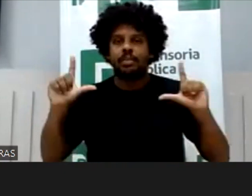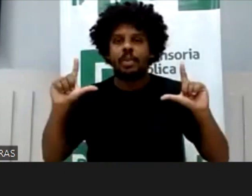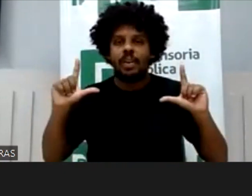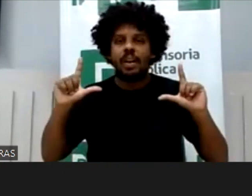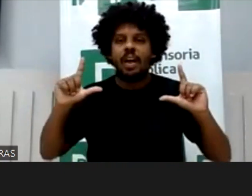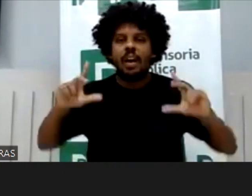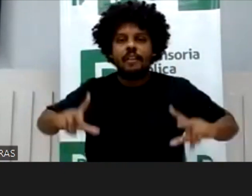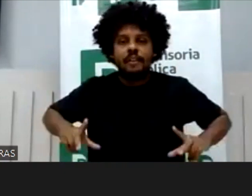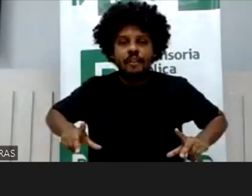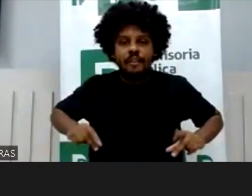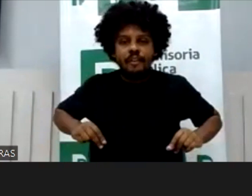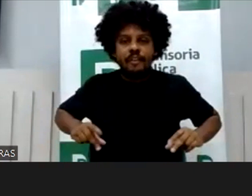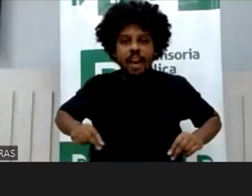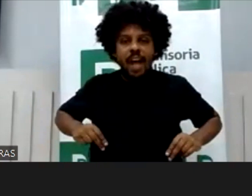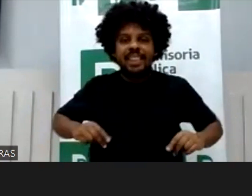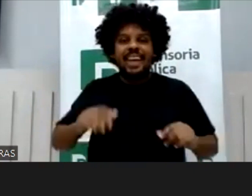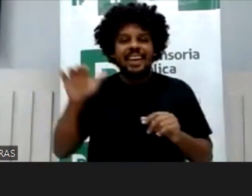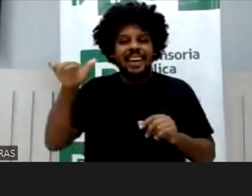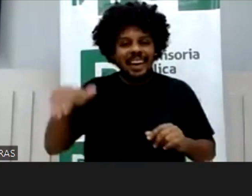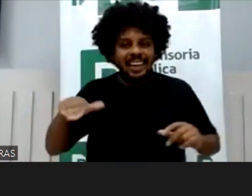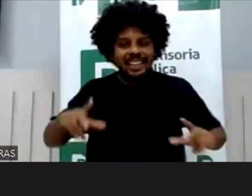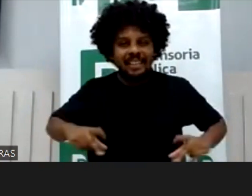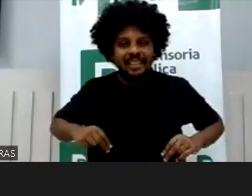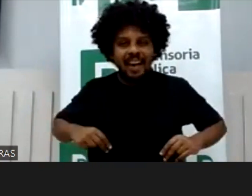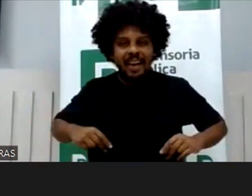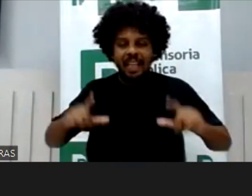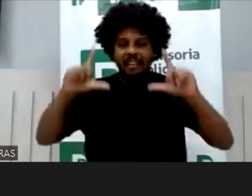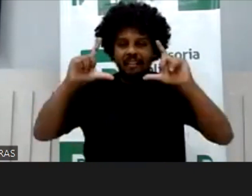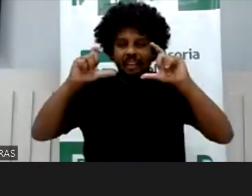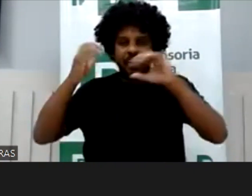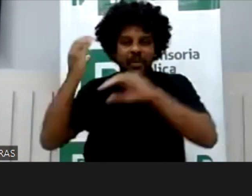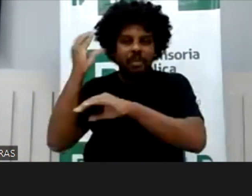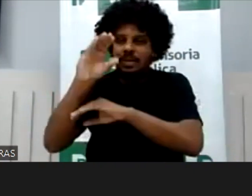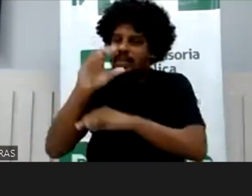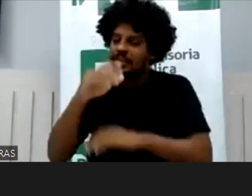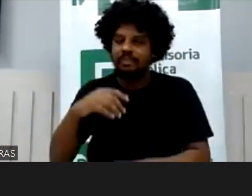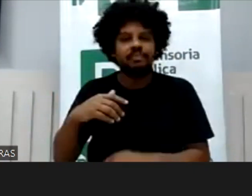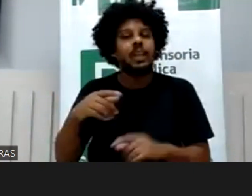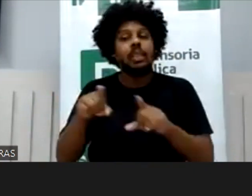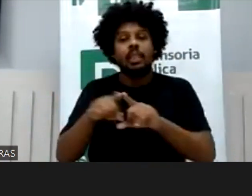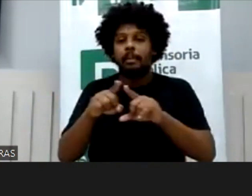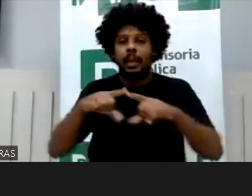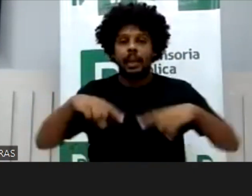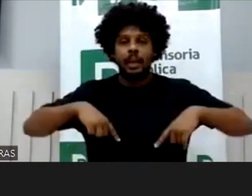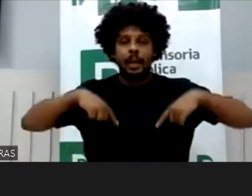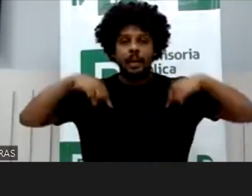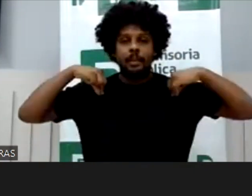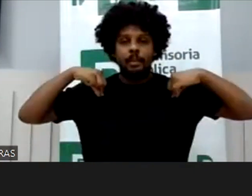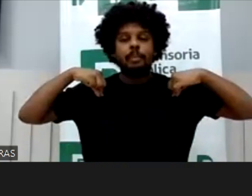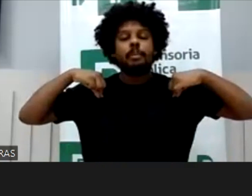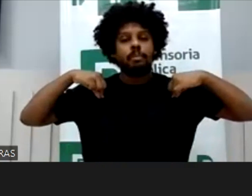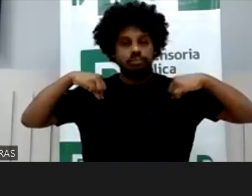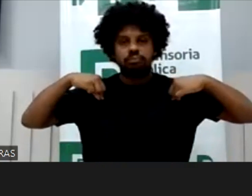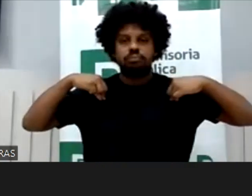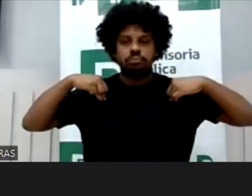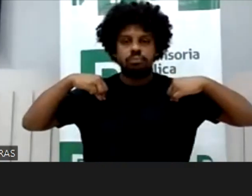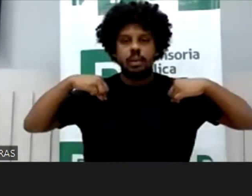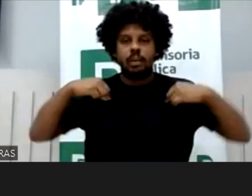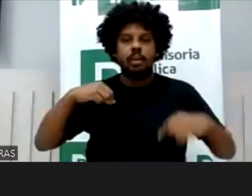chegando, sim, né, ao nosso público e aí eu acho que essa super exposição é com,